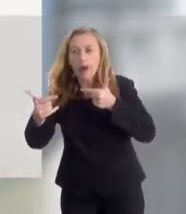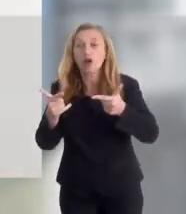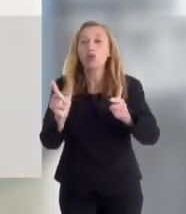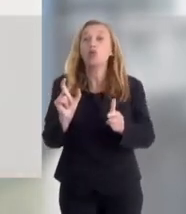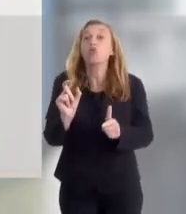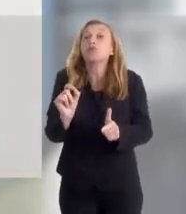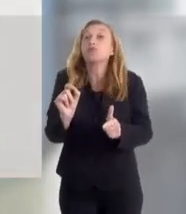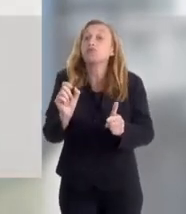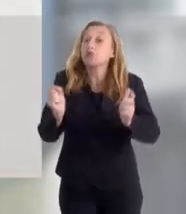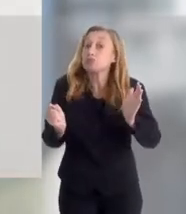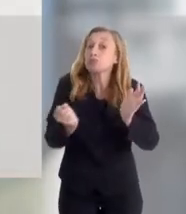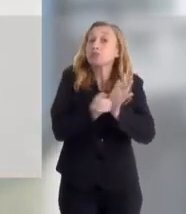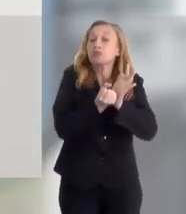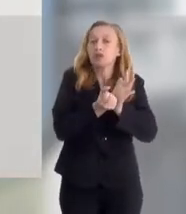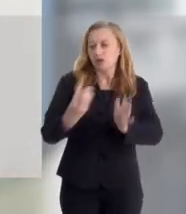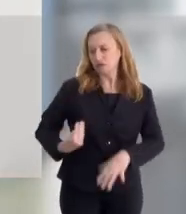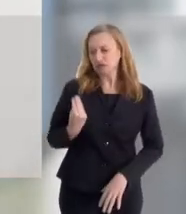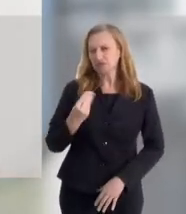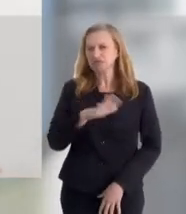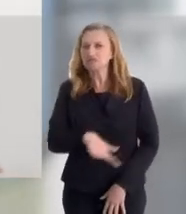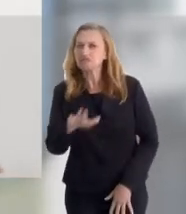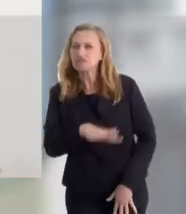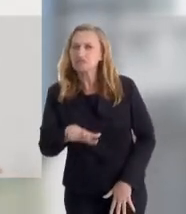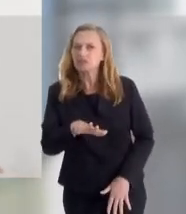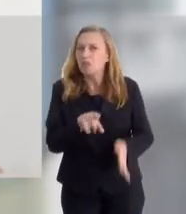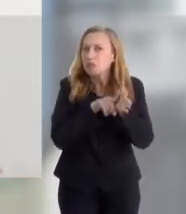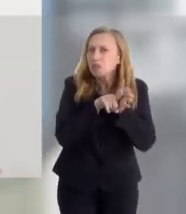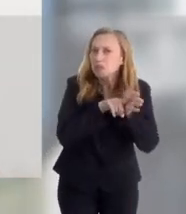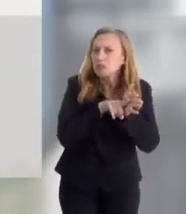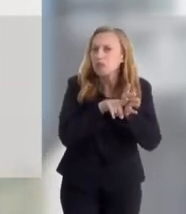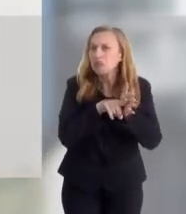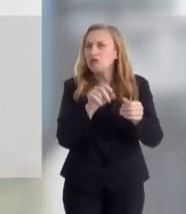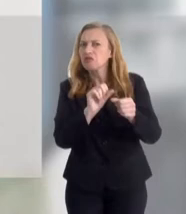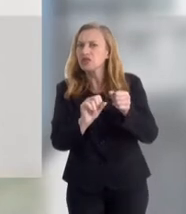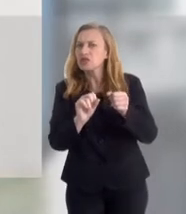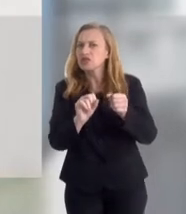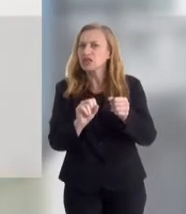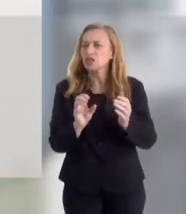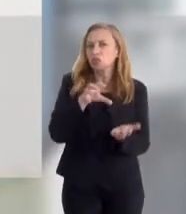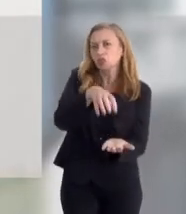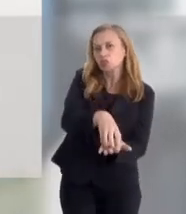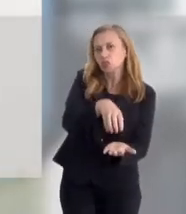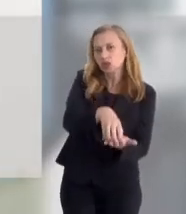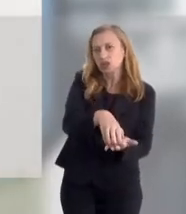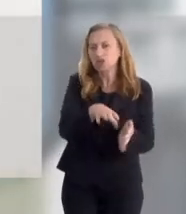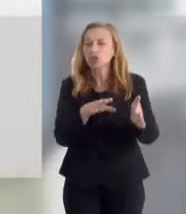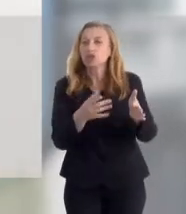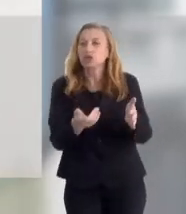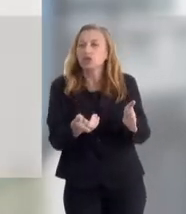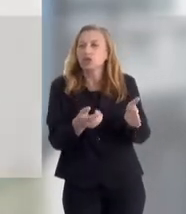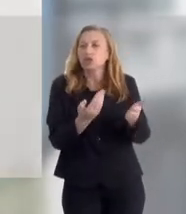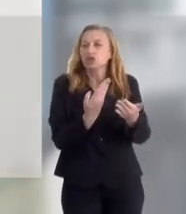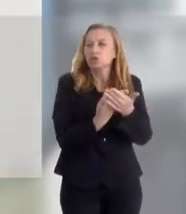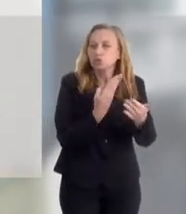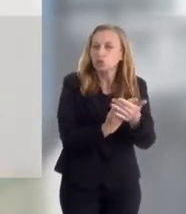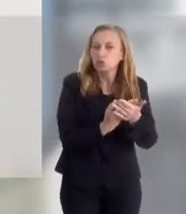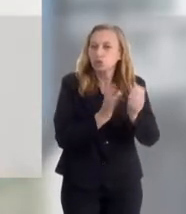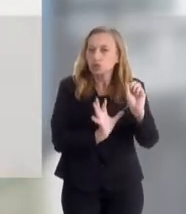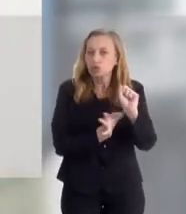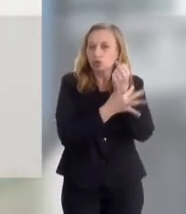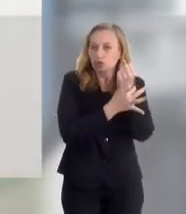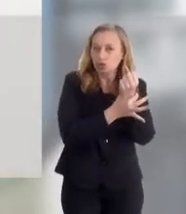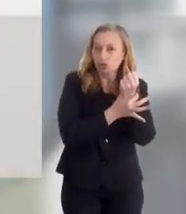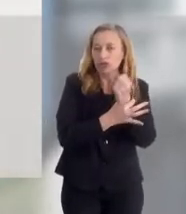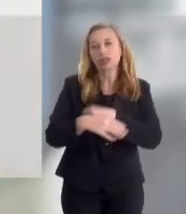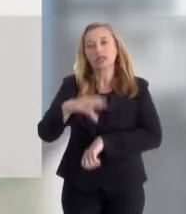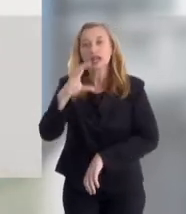o que isso pode impactar na vida dessas crianças. A pesquisa foi feita pelo Centro de Estudos de Segurança e Cidadania.